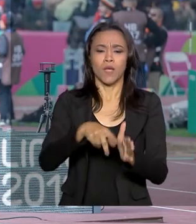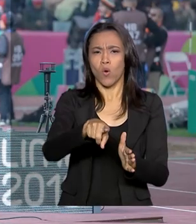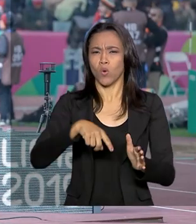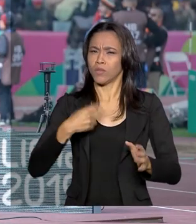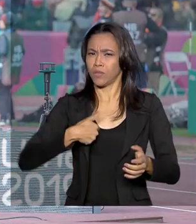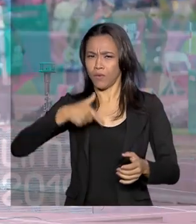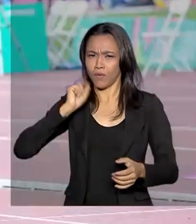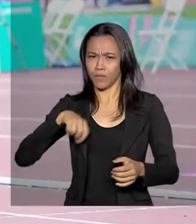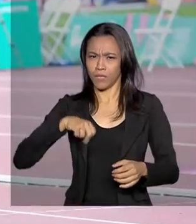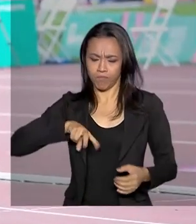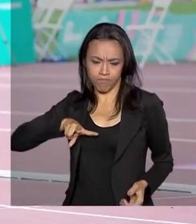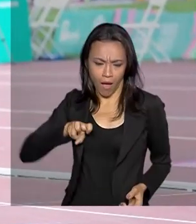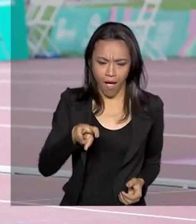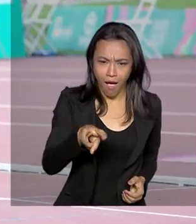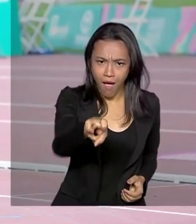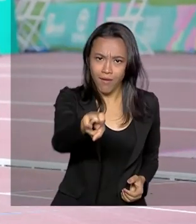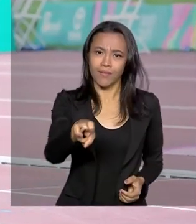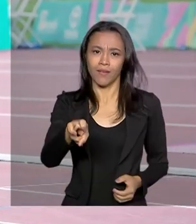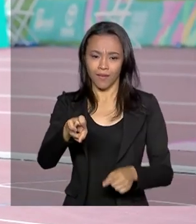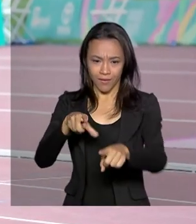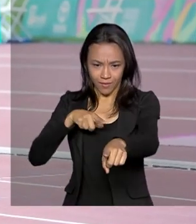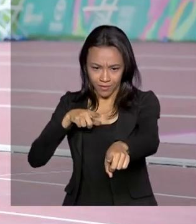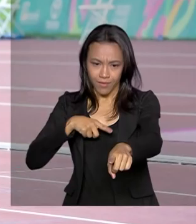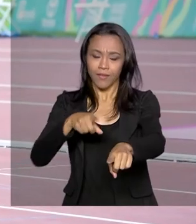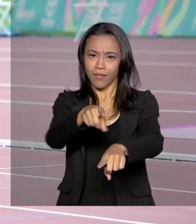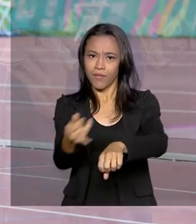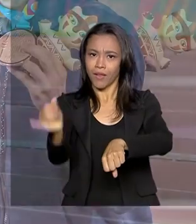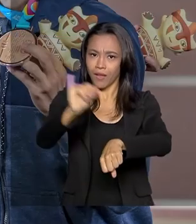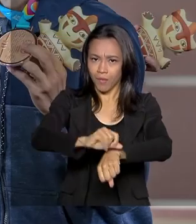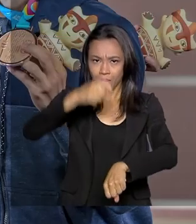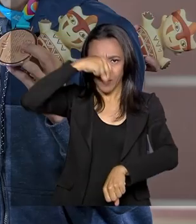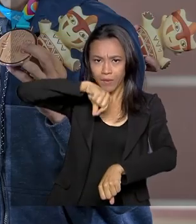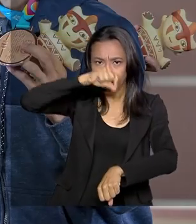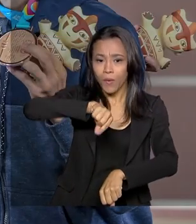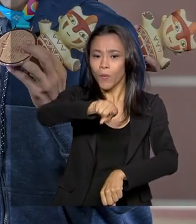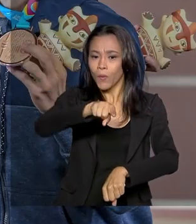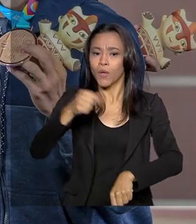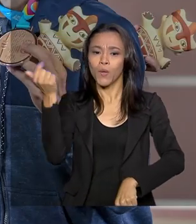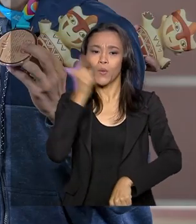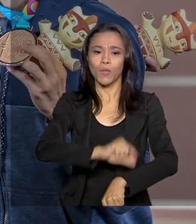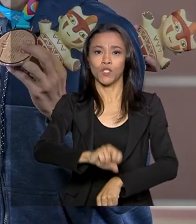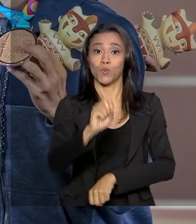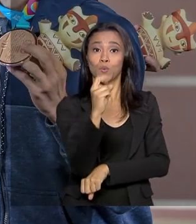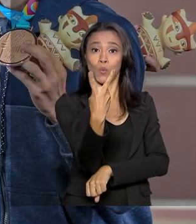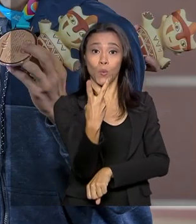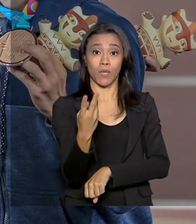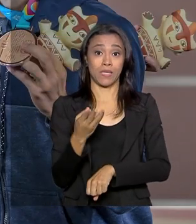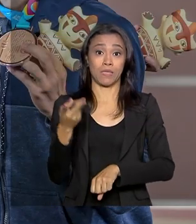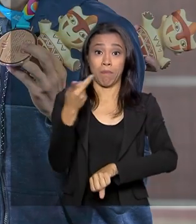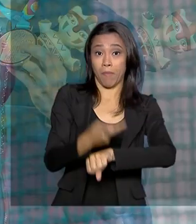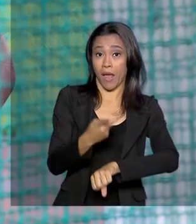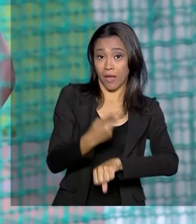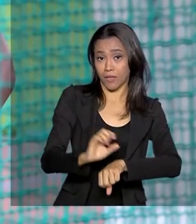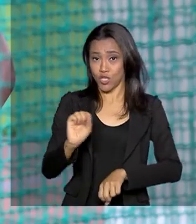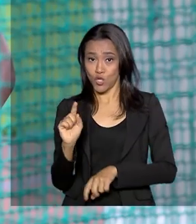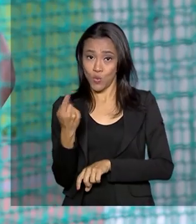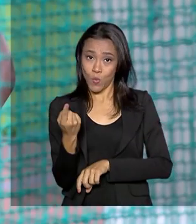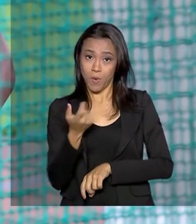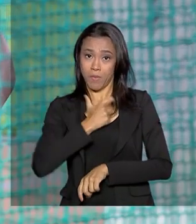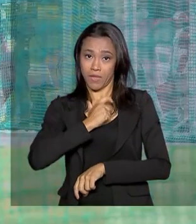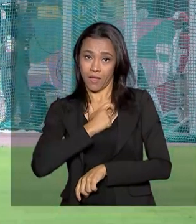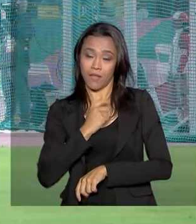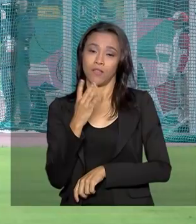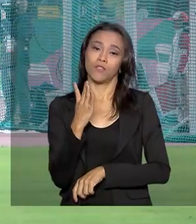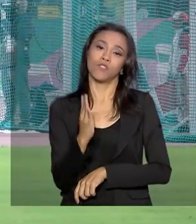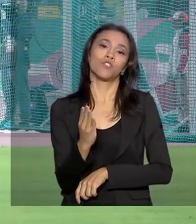estreia ontem no estádio de La Videna, em Lima, logo de cara, o Brasil conquistou duas pratas e um bronze. No lançamento do